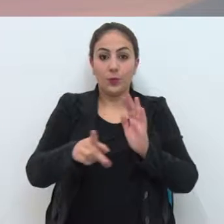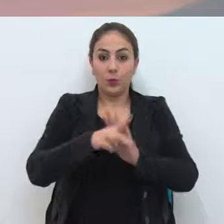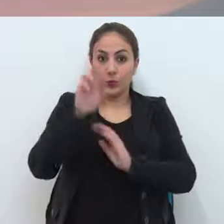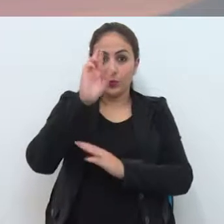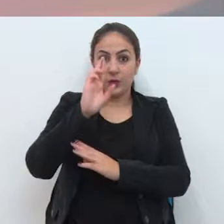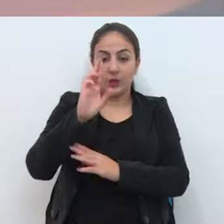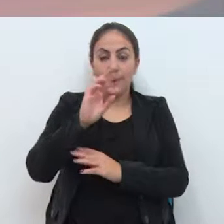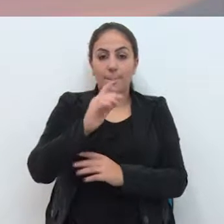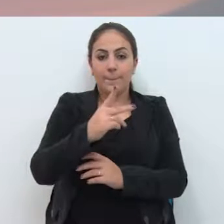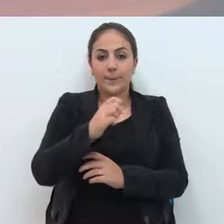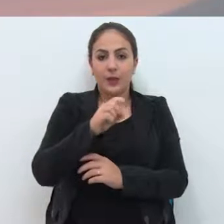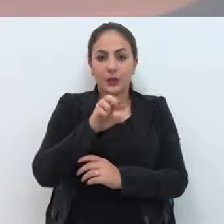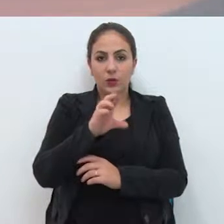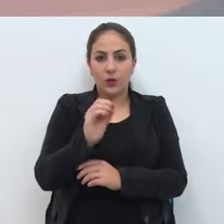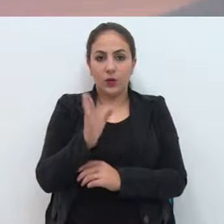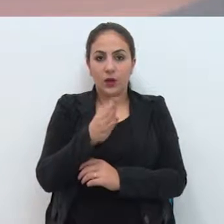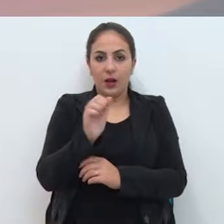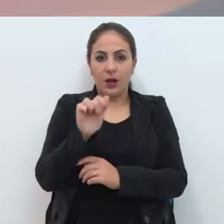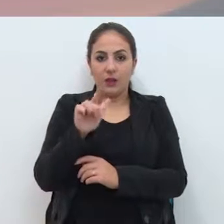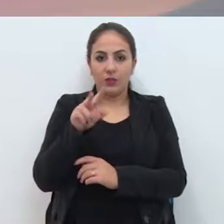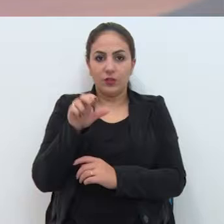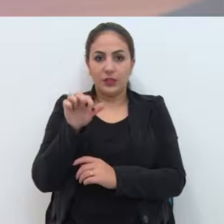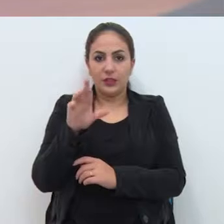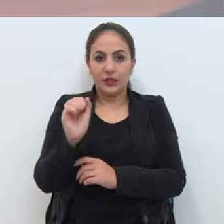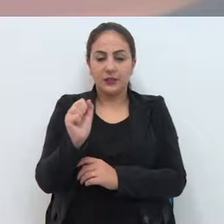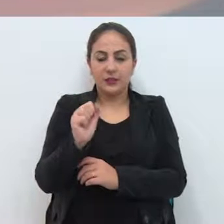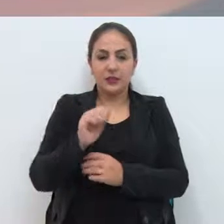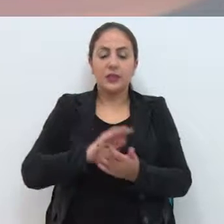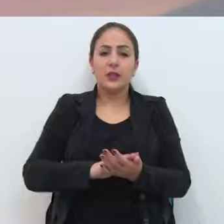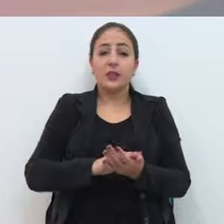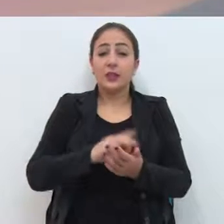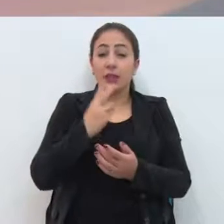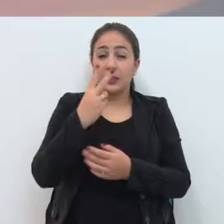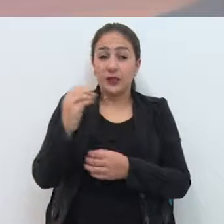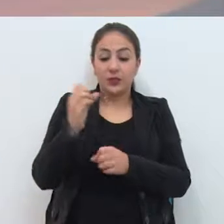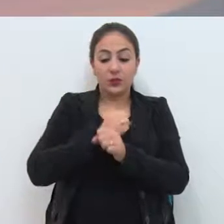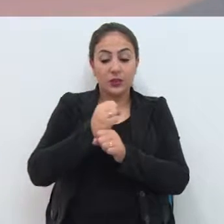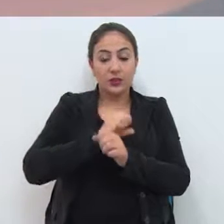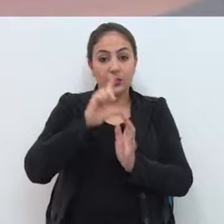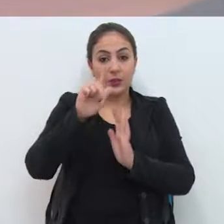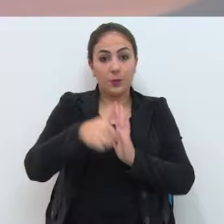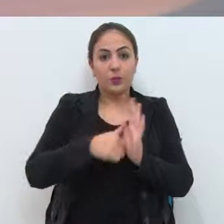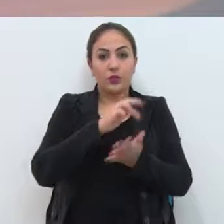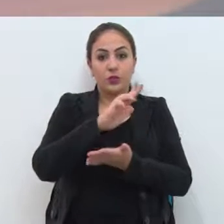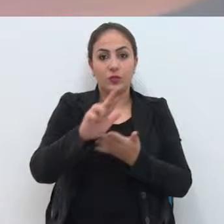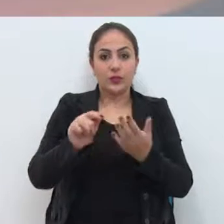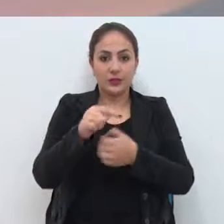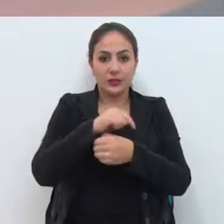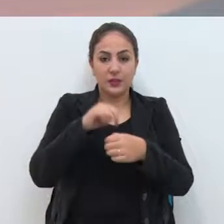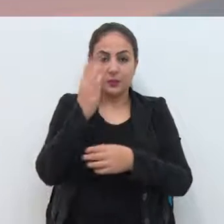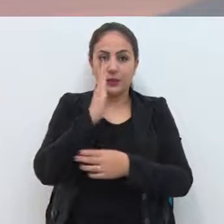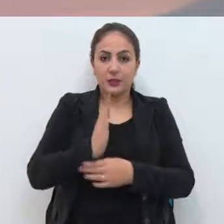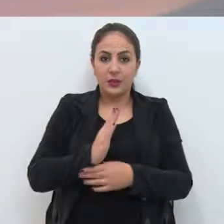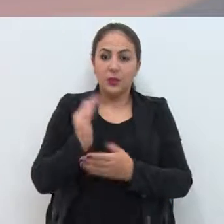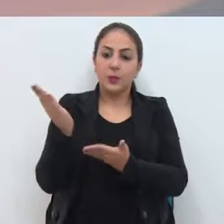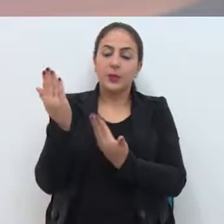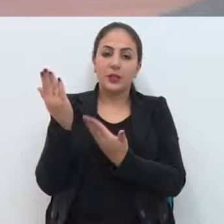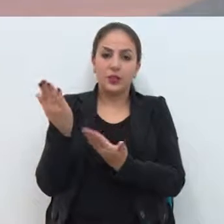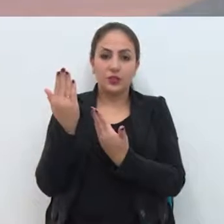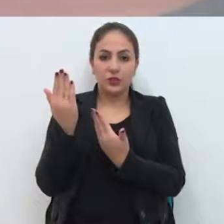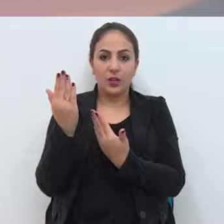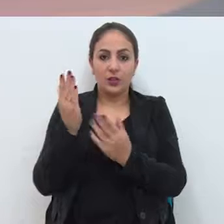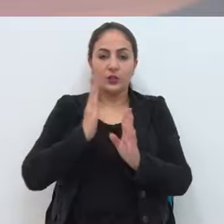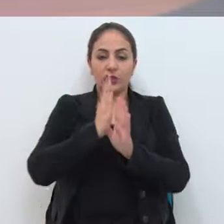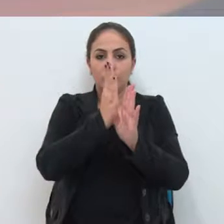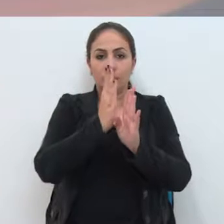Cabral. 500 anos depois, diversas cidades brasileiras homenagearam o aniversário de descobrimento do país